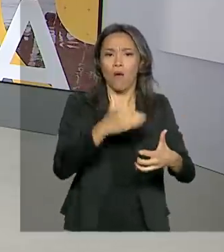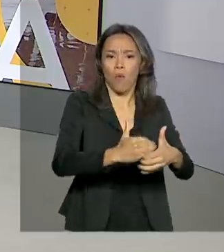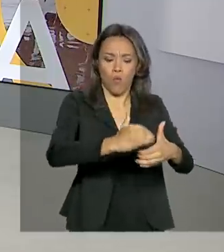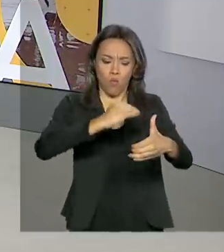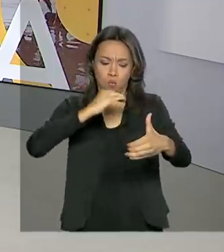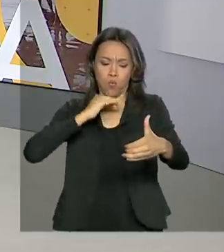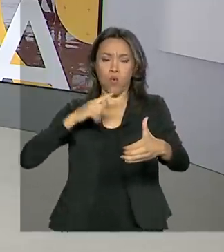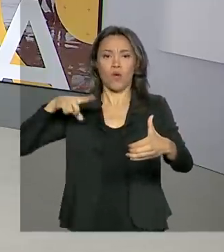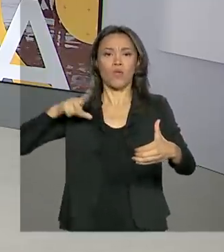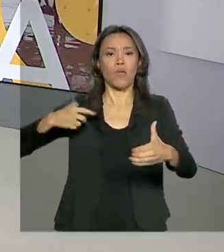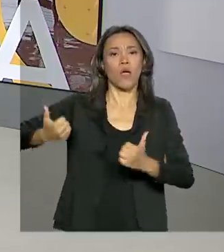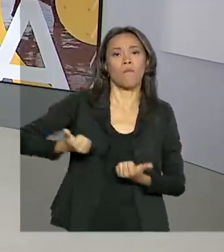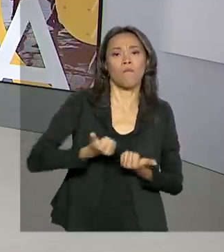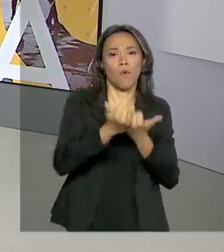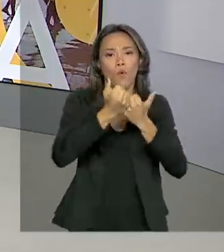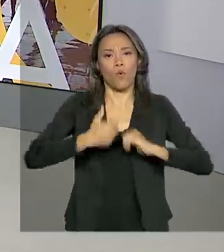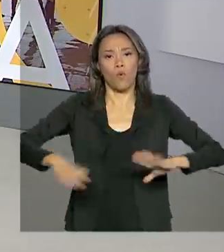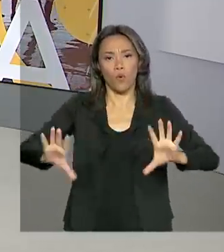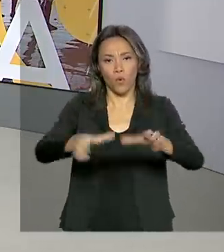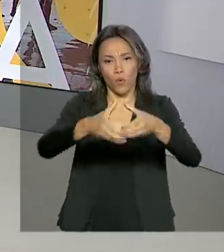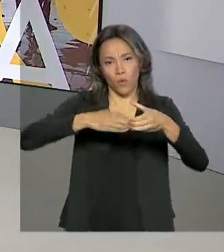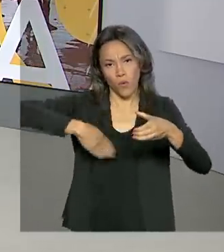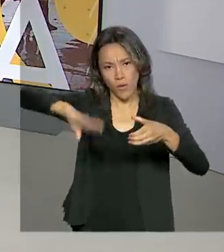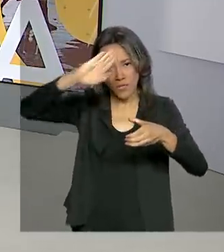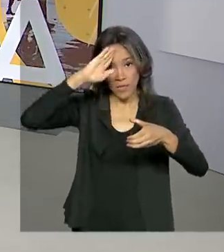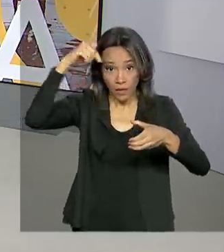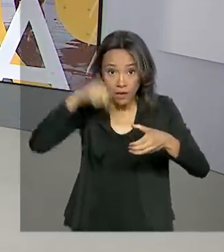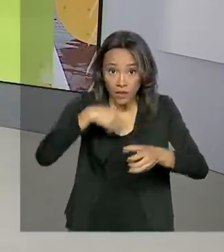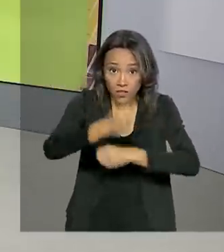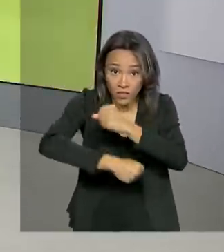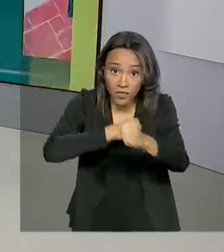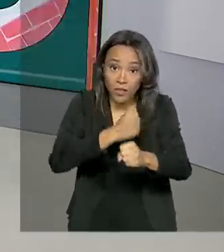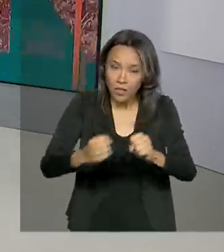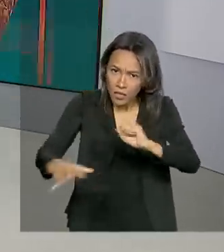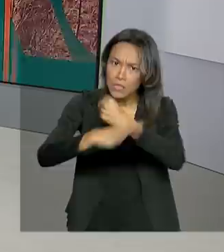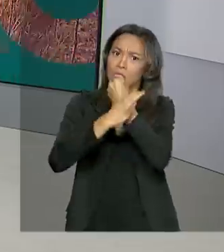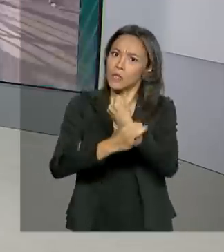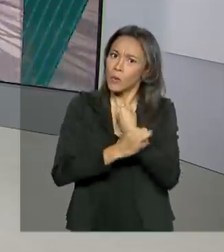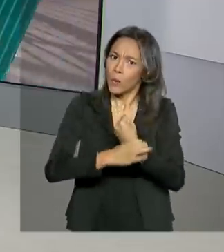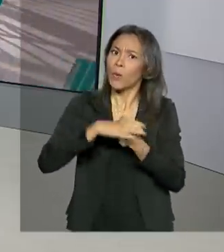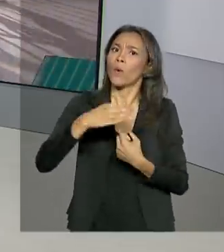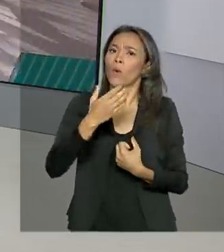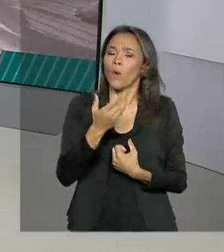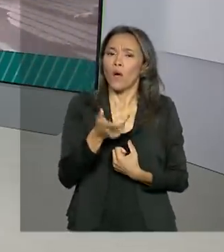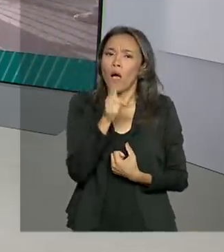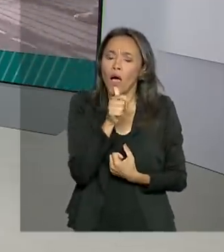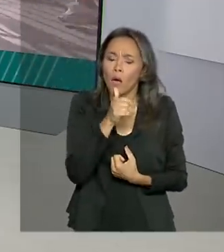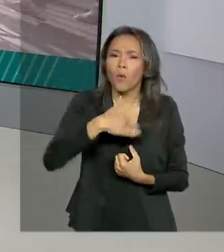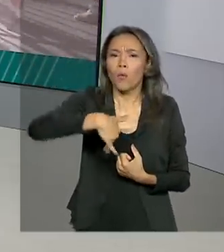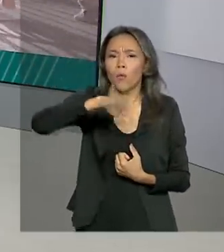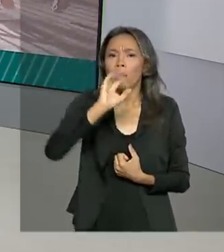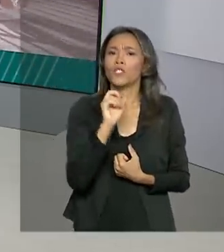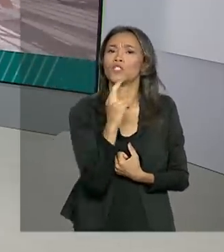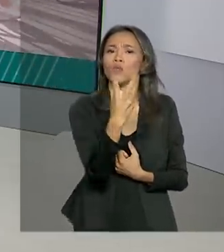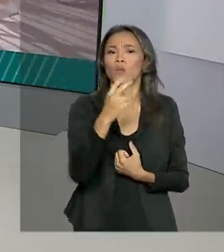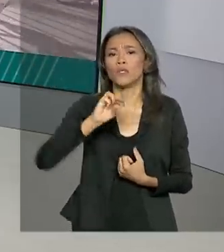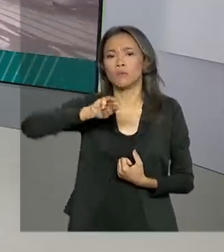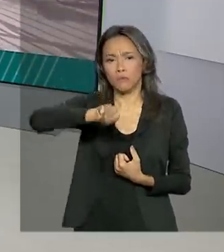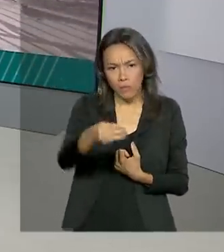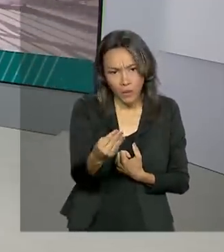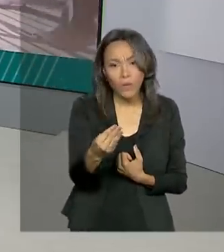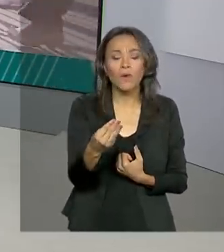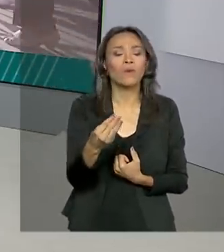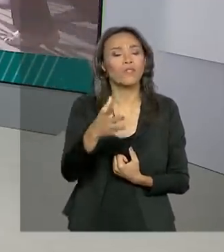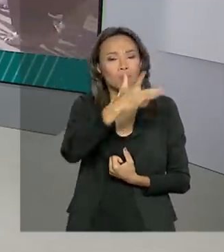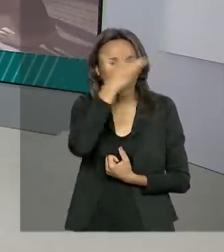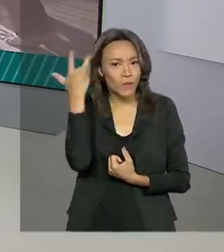apoio do Exército, garantiu este ano o abastecimento a mais de 2 milhões de pessoas no semiárido brasileiro.